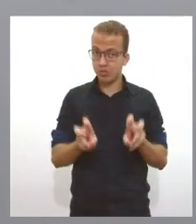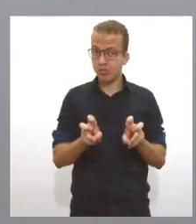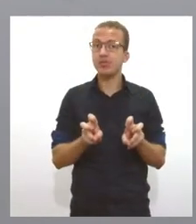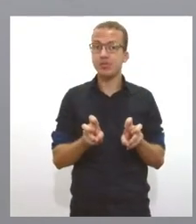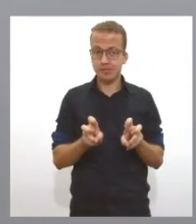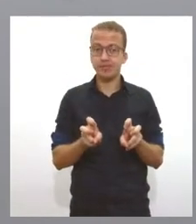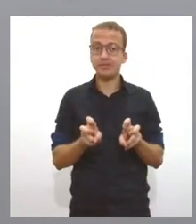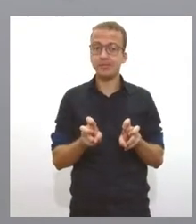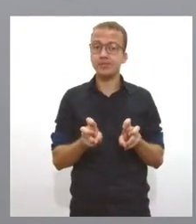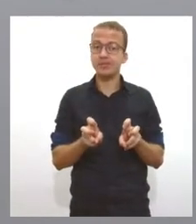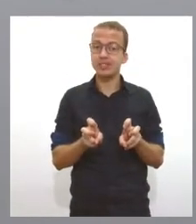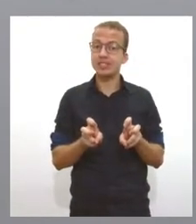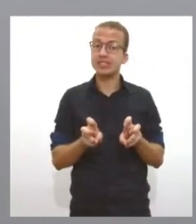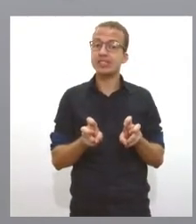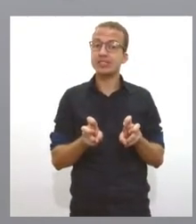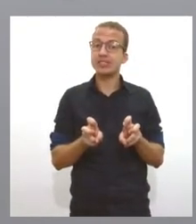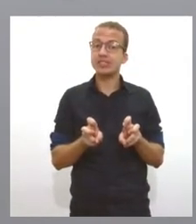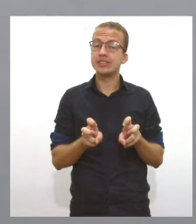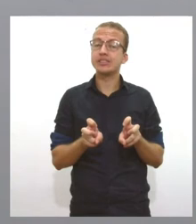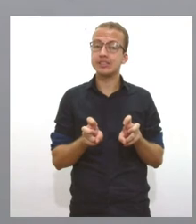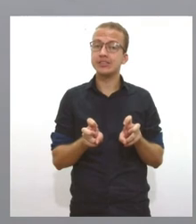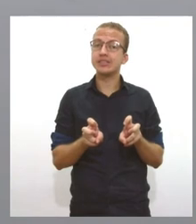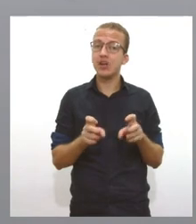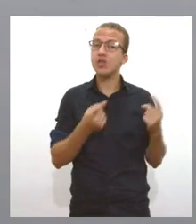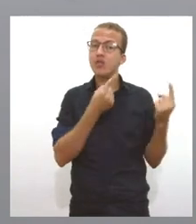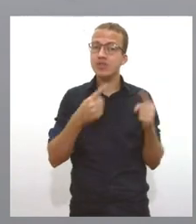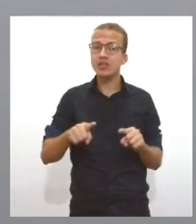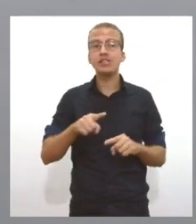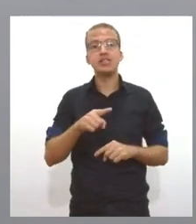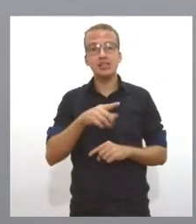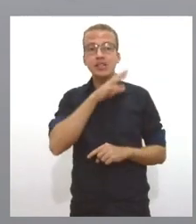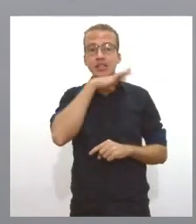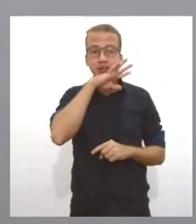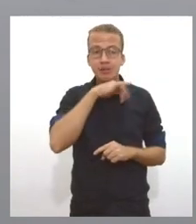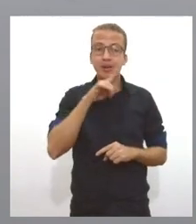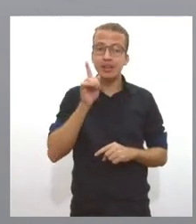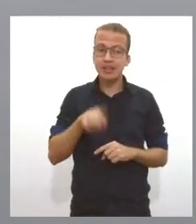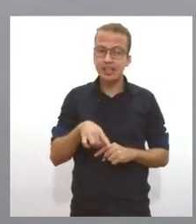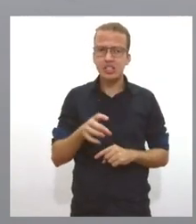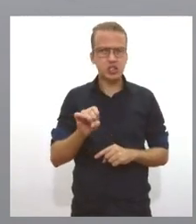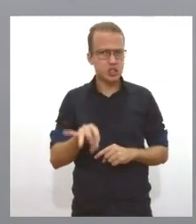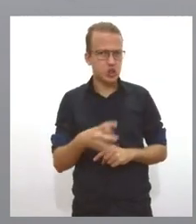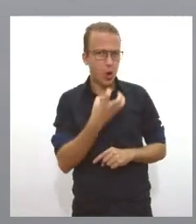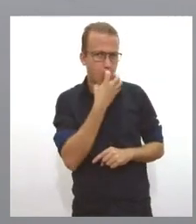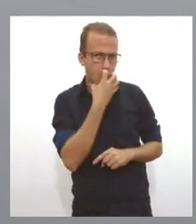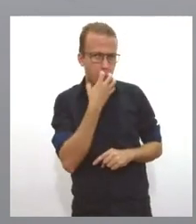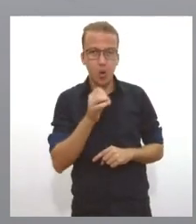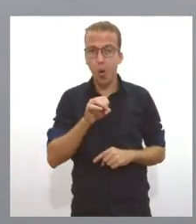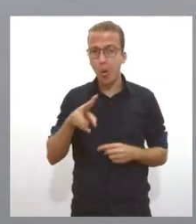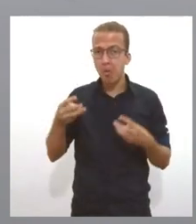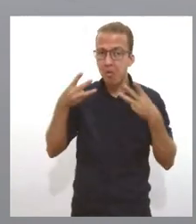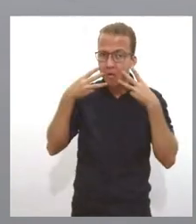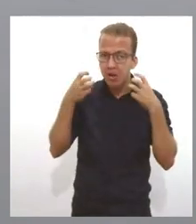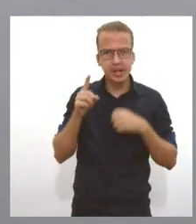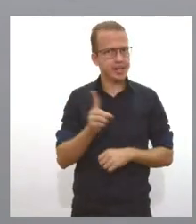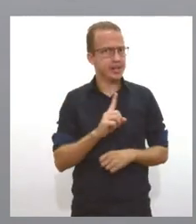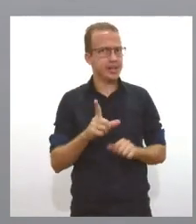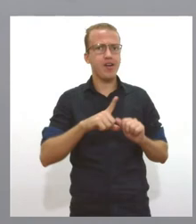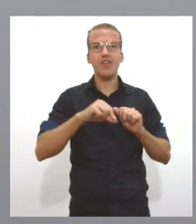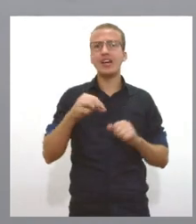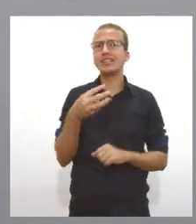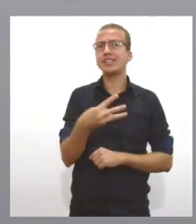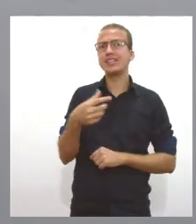estamos nos referindo apenas a cães e gatos isso não é verdade. O artigo 32 ele fala